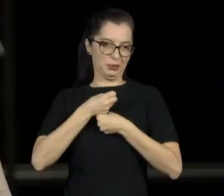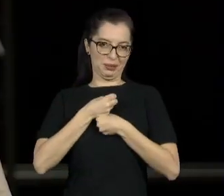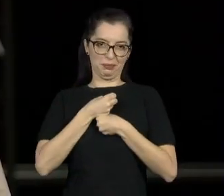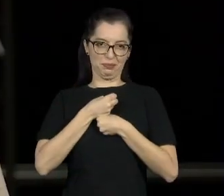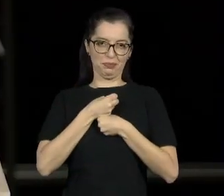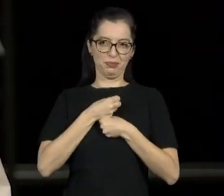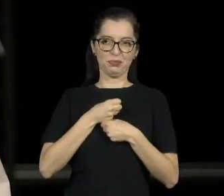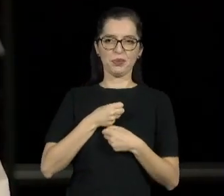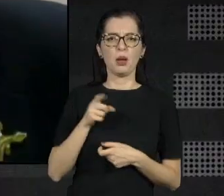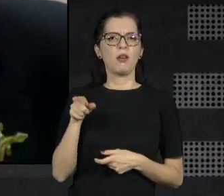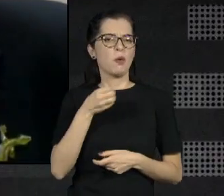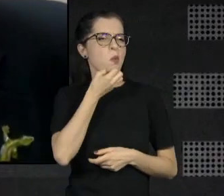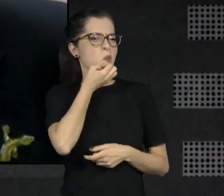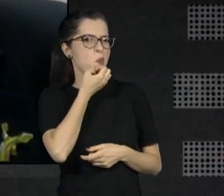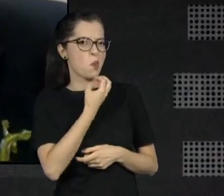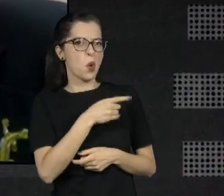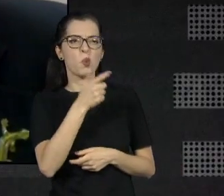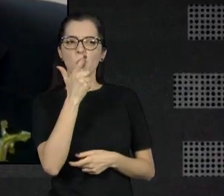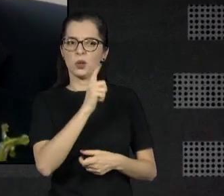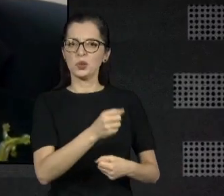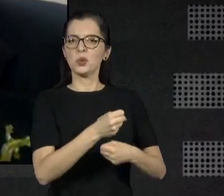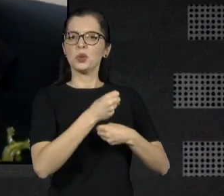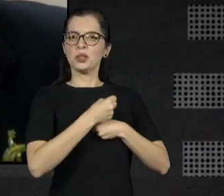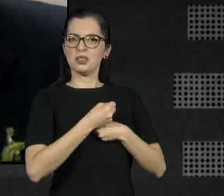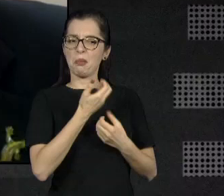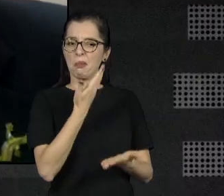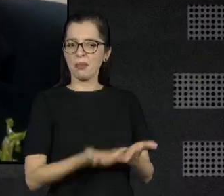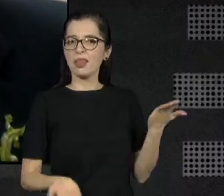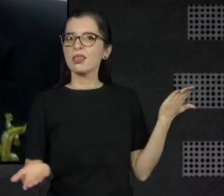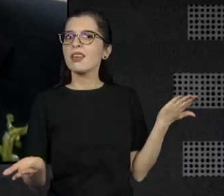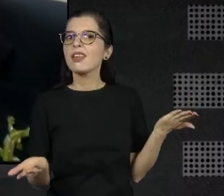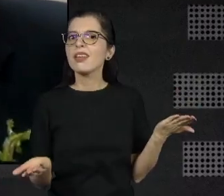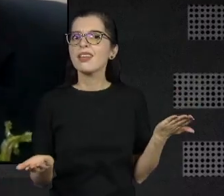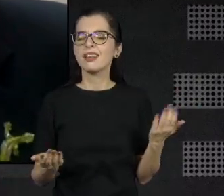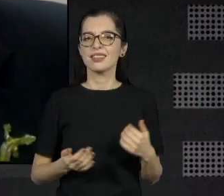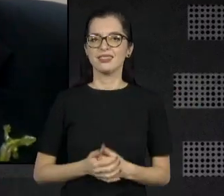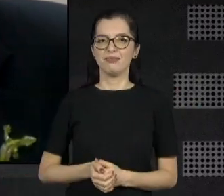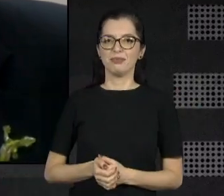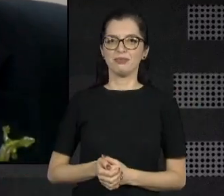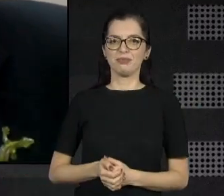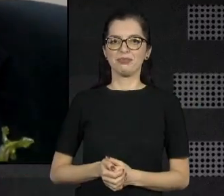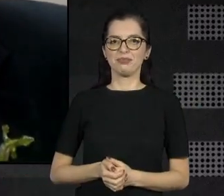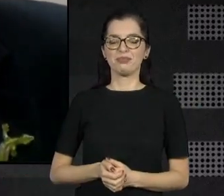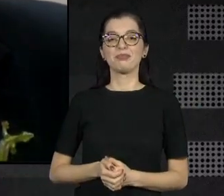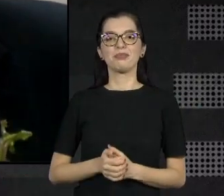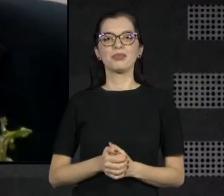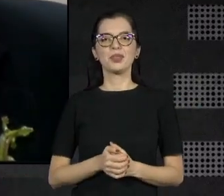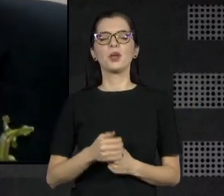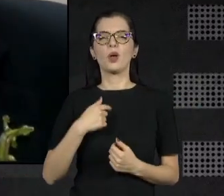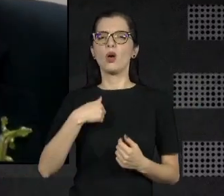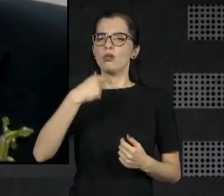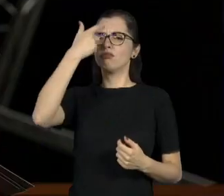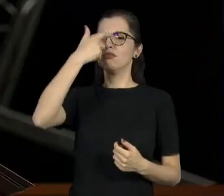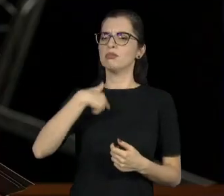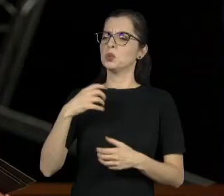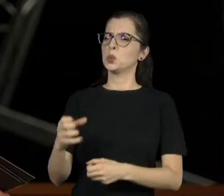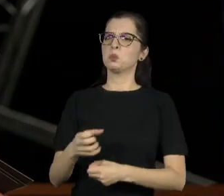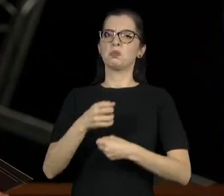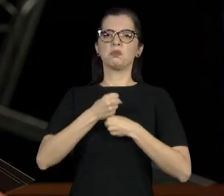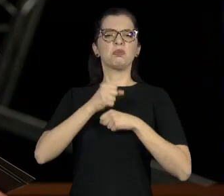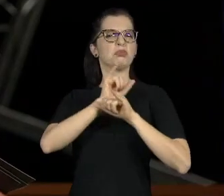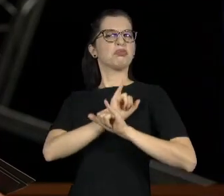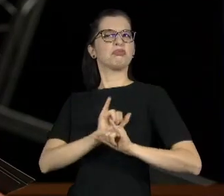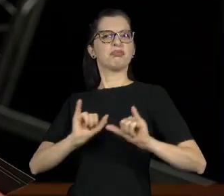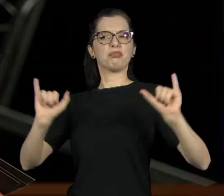que enfim, hein? Foi uma brincadeira. Eu no museu de cera, segurando aquela estátua, sabe? Aí a mulher falou, ai, que